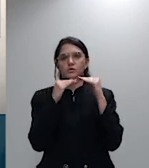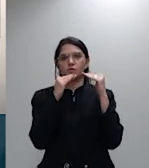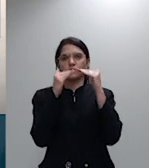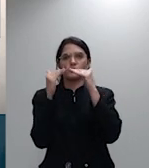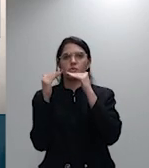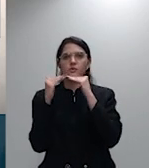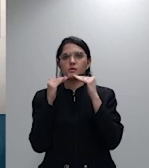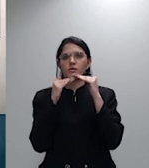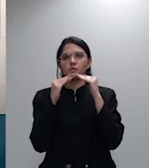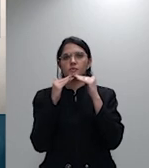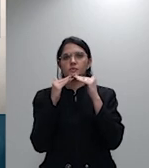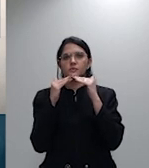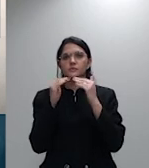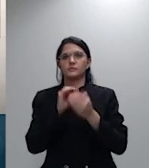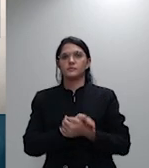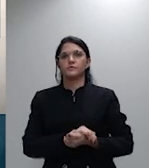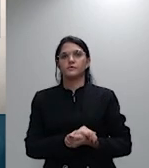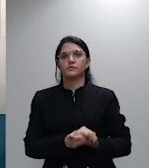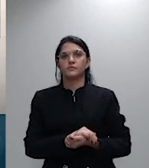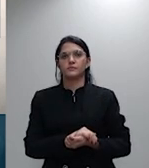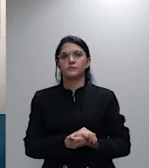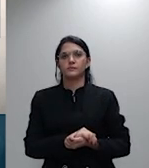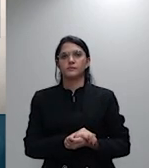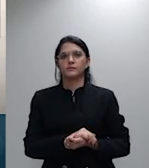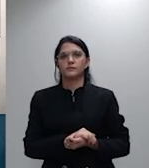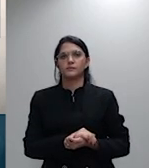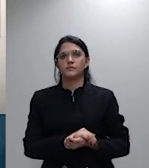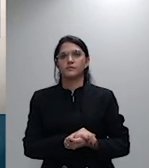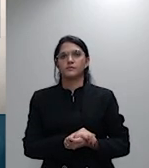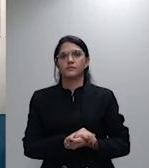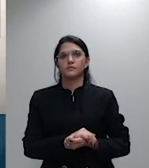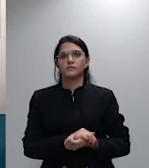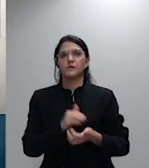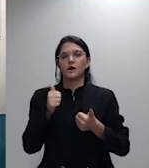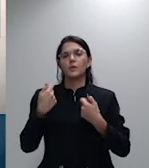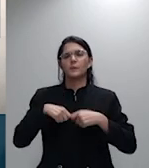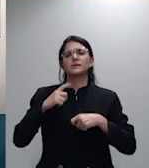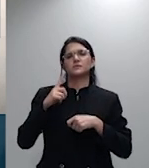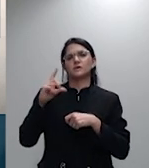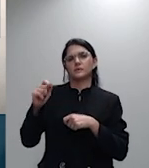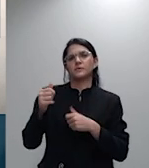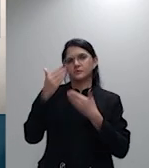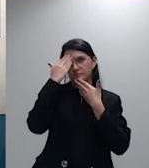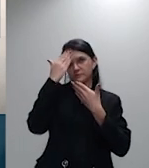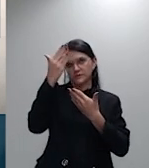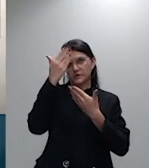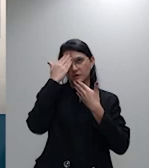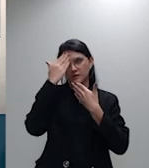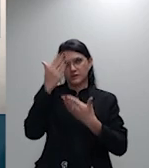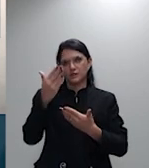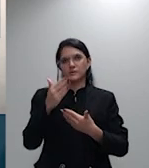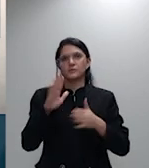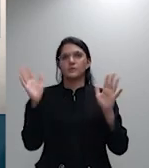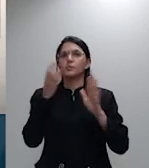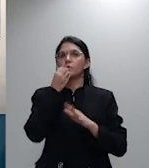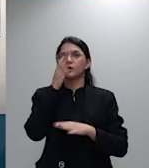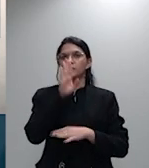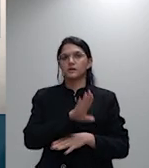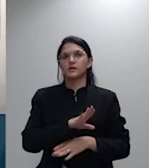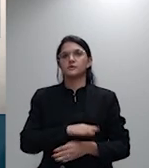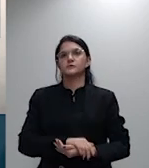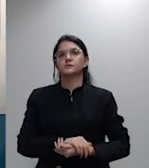muito obrigado ministro Moura Ribeiro muito obrigado boa tarde a todos boa tarde ministro Marco Budes conflito de